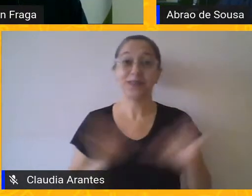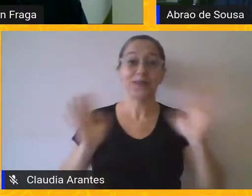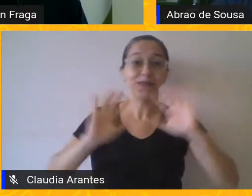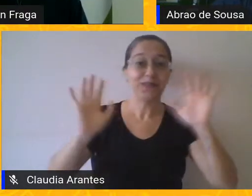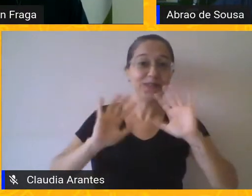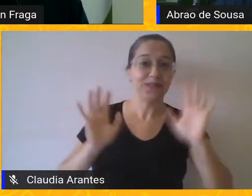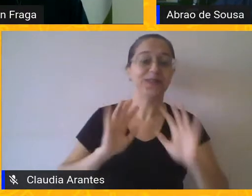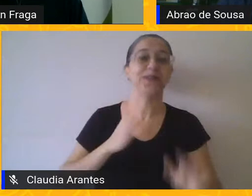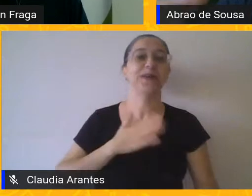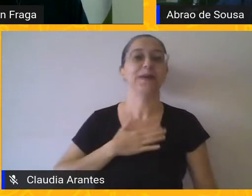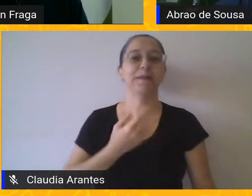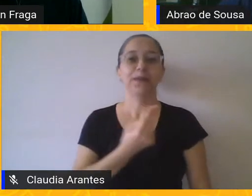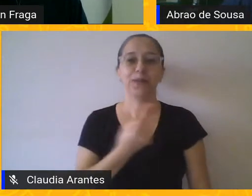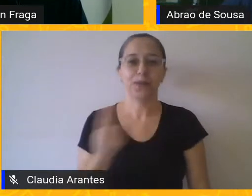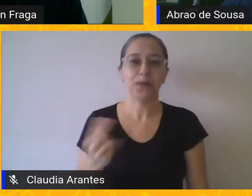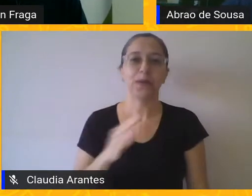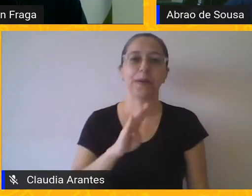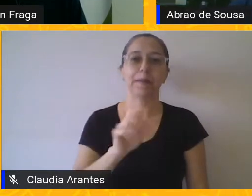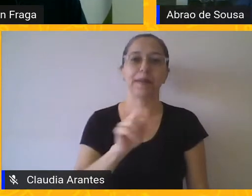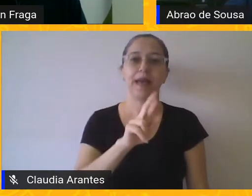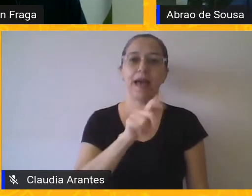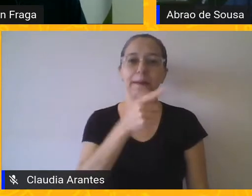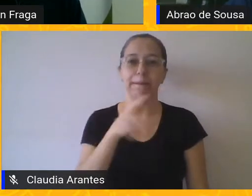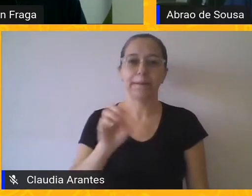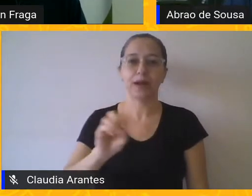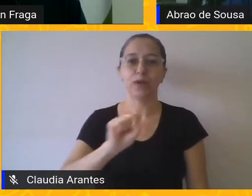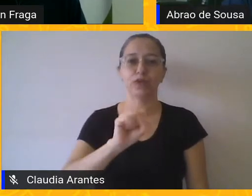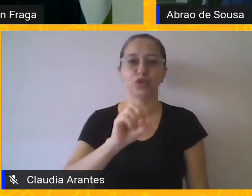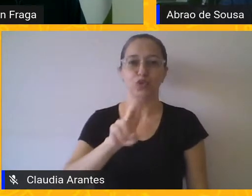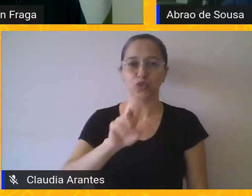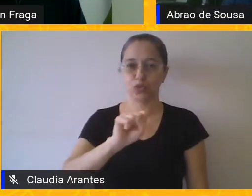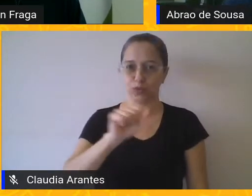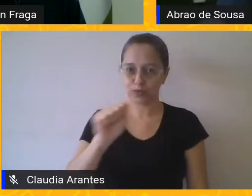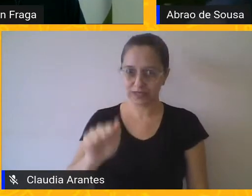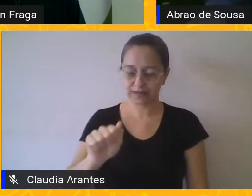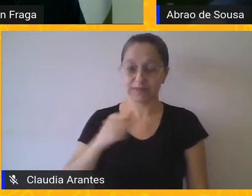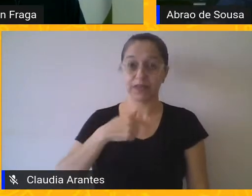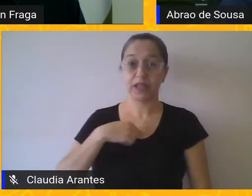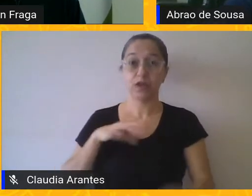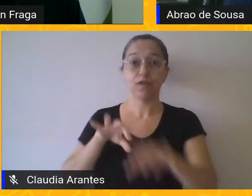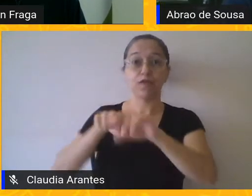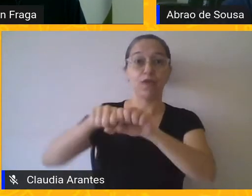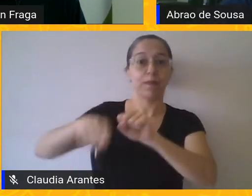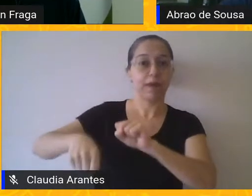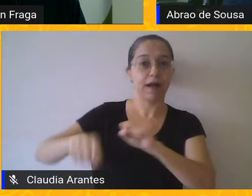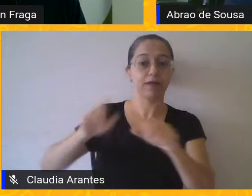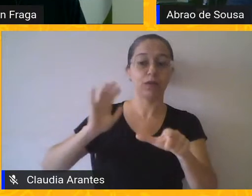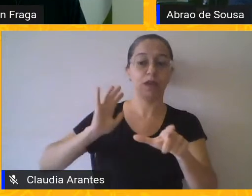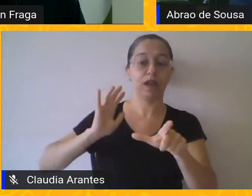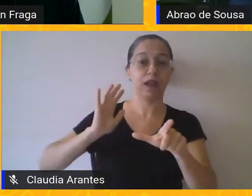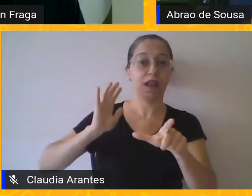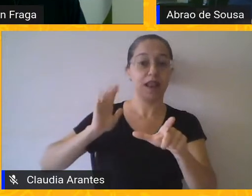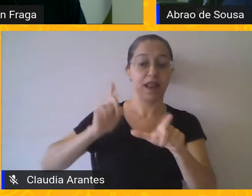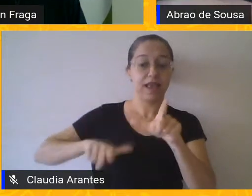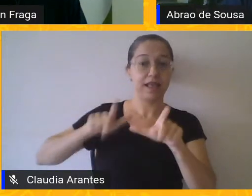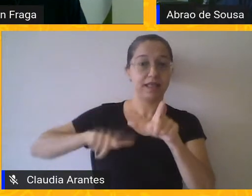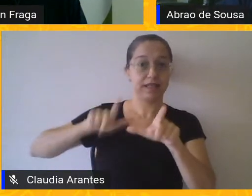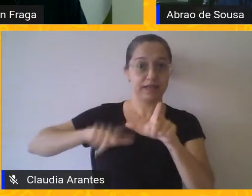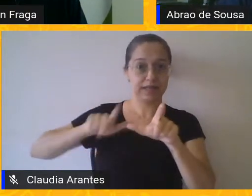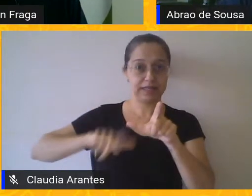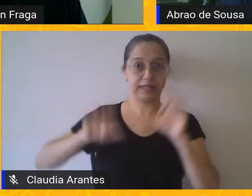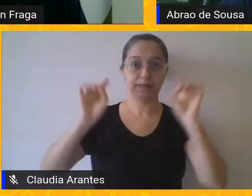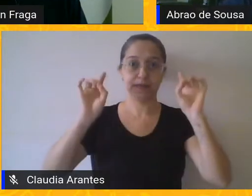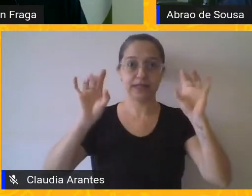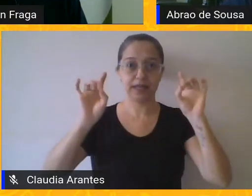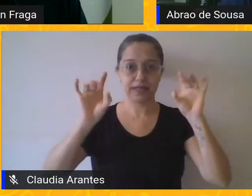Meu nome é Abrão de Souza, como o Felipe Fraga já falou. E eu sou formado em letras com especialização em língua portuguesa e mais